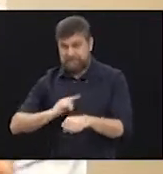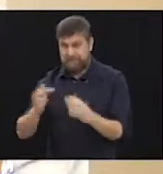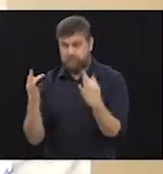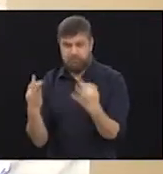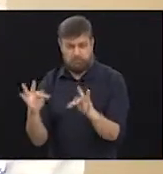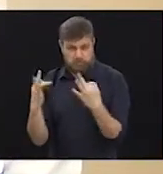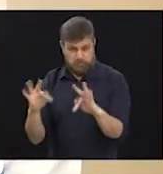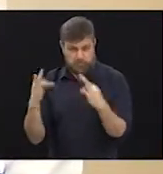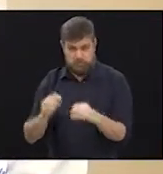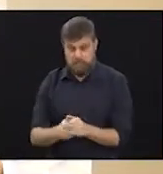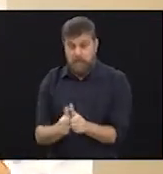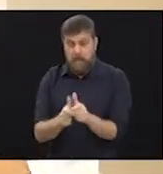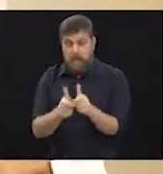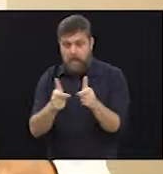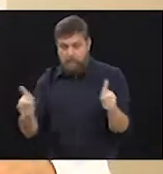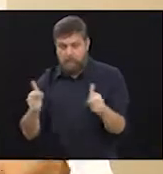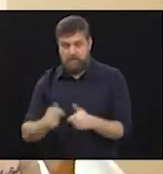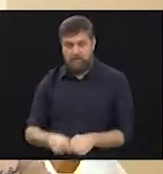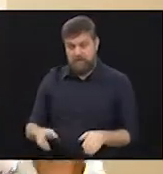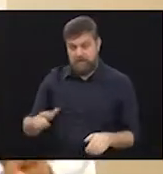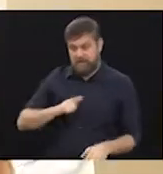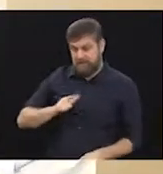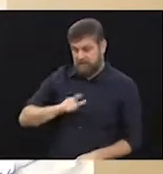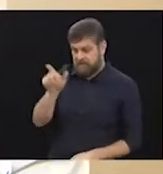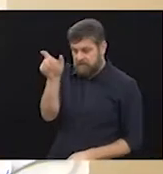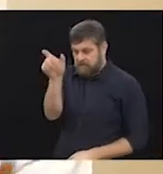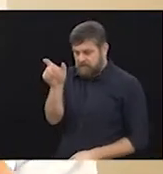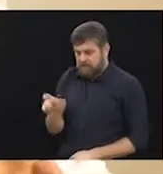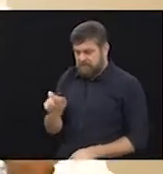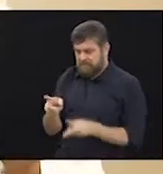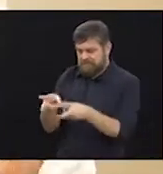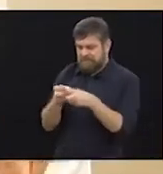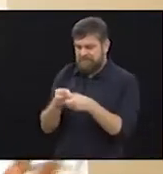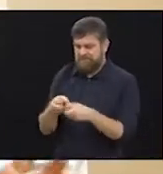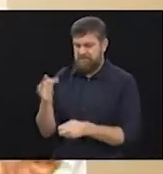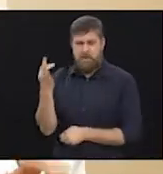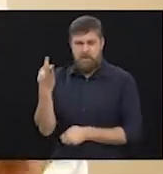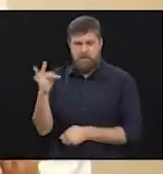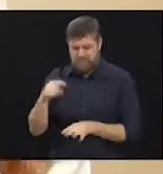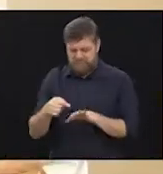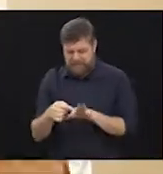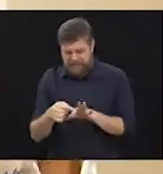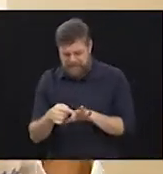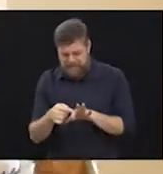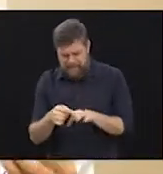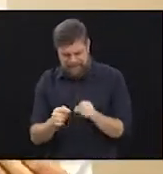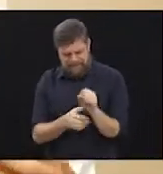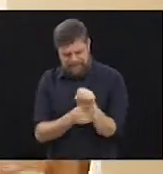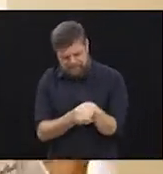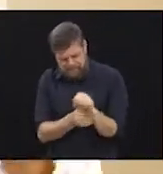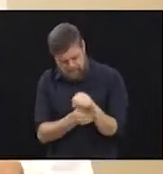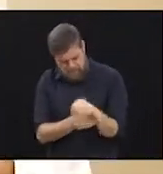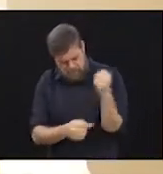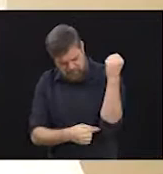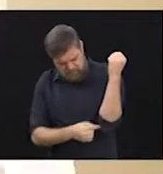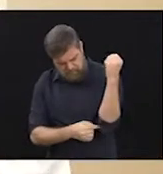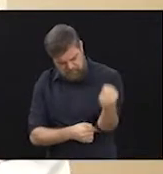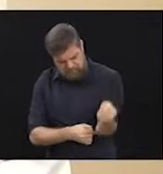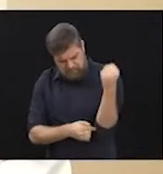maior parte das vezes, quando você tem uma artrite exuberante, a gente está falando aí de uma doença reumatológica